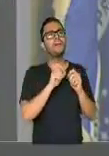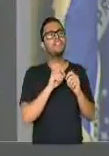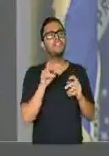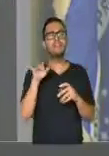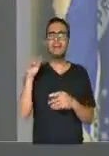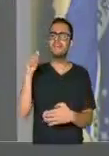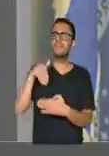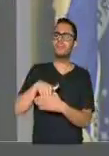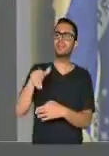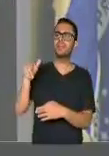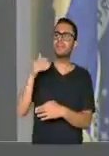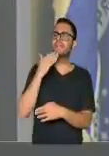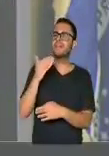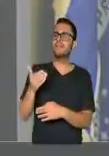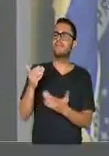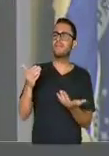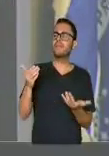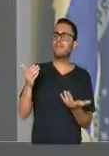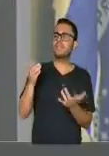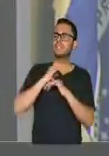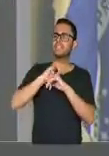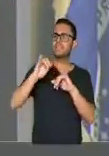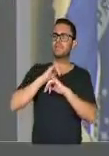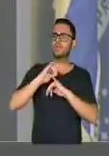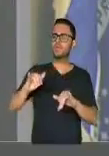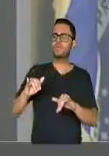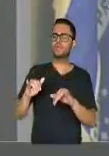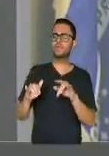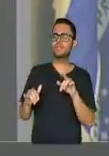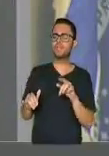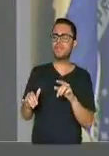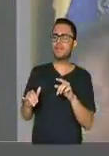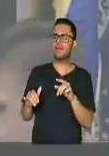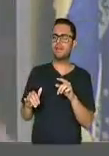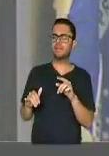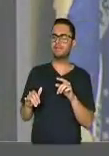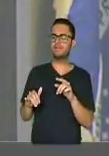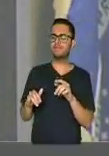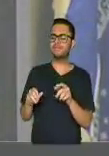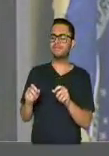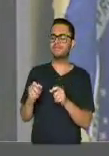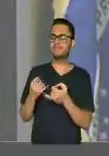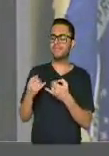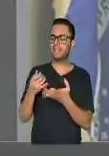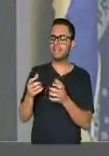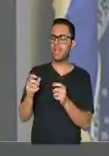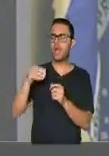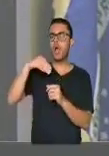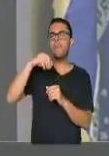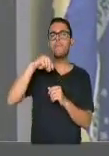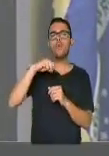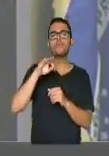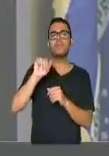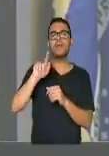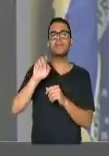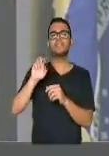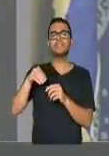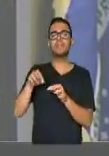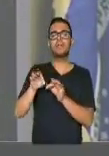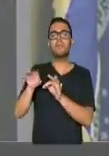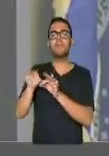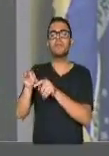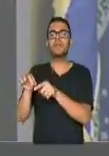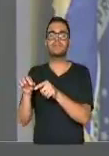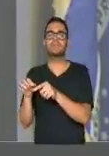nós vamos votar a favor dessa denúncia, dessa montagem que foi feita aí para prejudicar o presidente